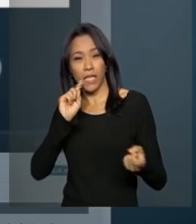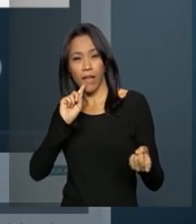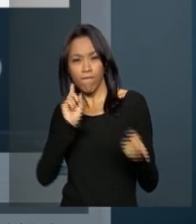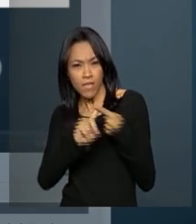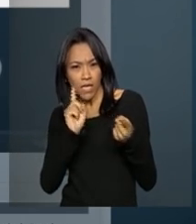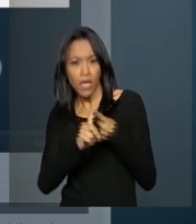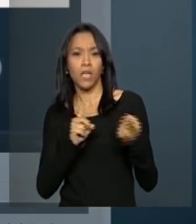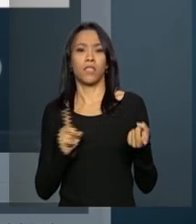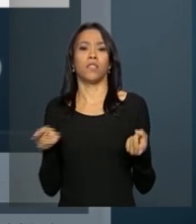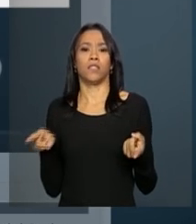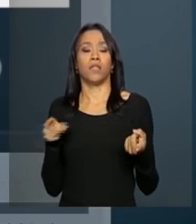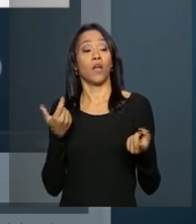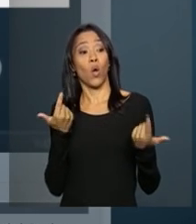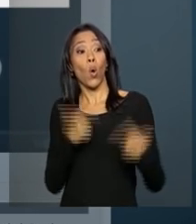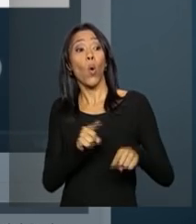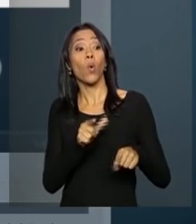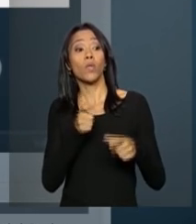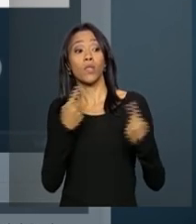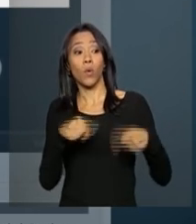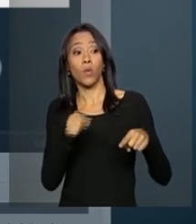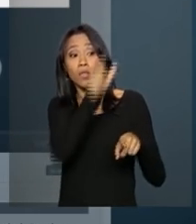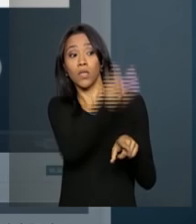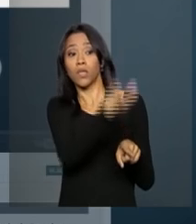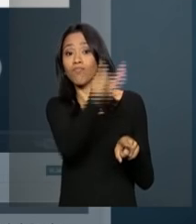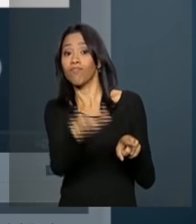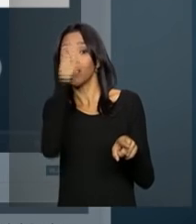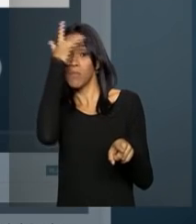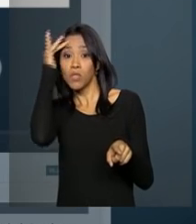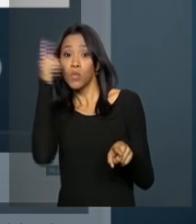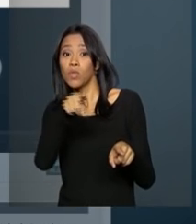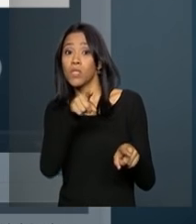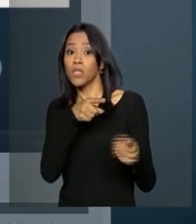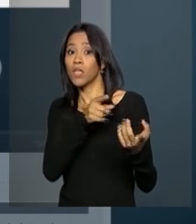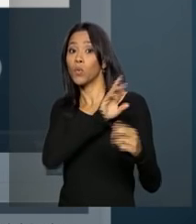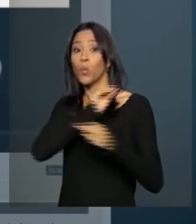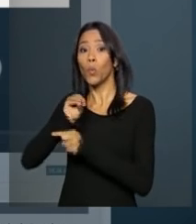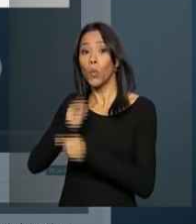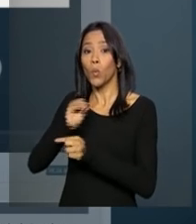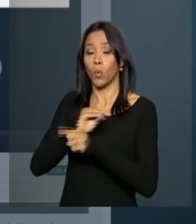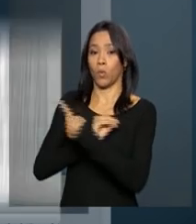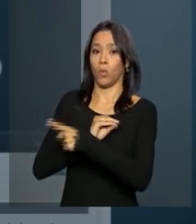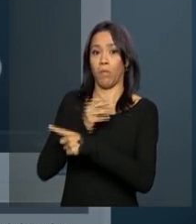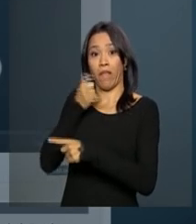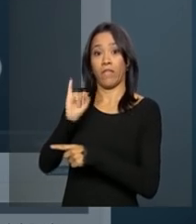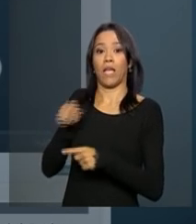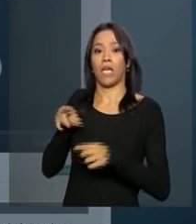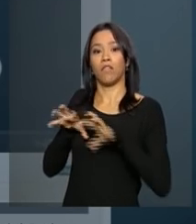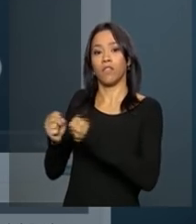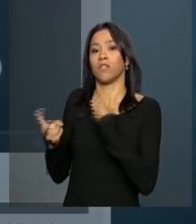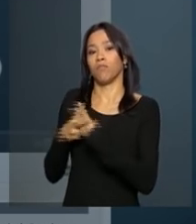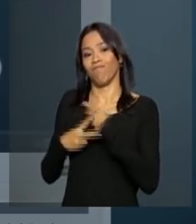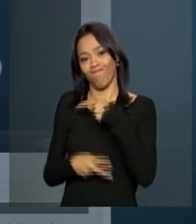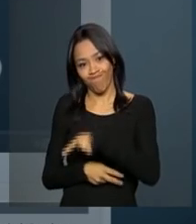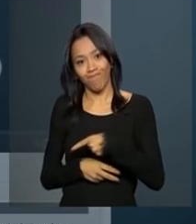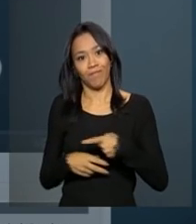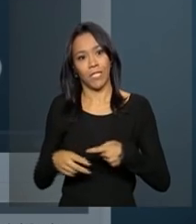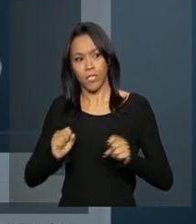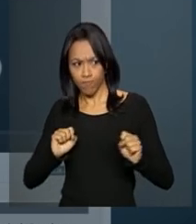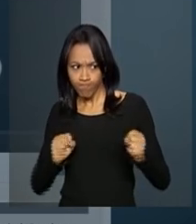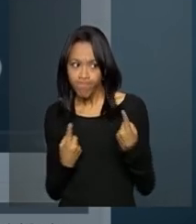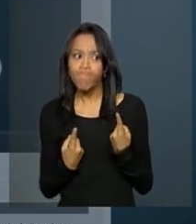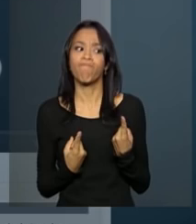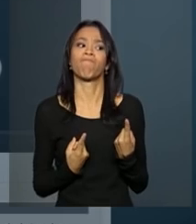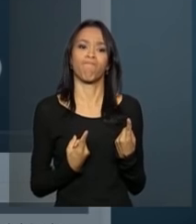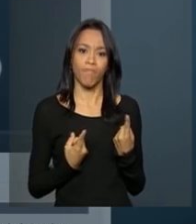Delcídio contra todos os que não agiram para evitar que ele fosse mantido preso. A nota ainda afirma que o governo nunca